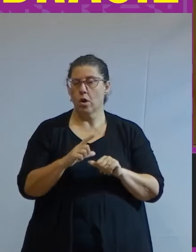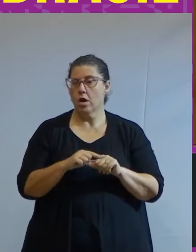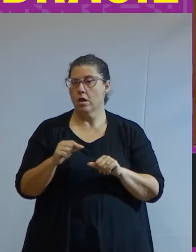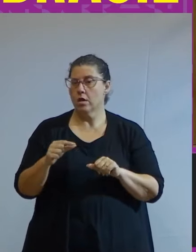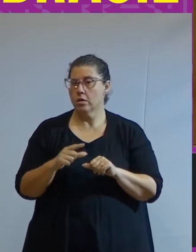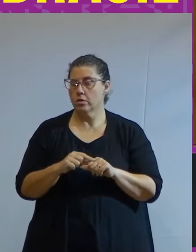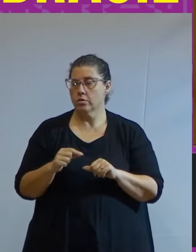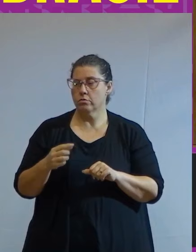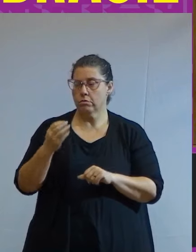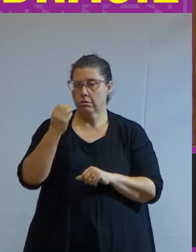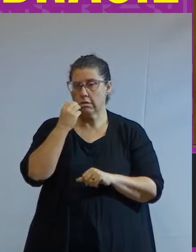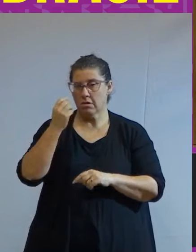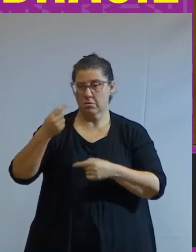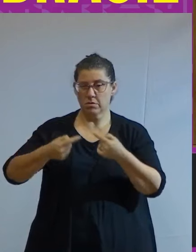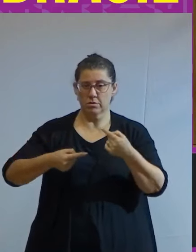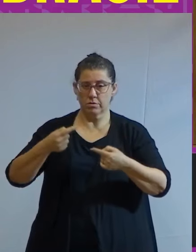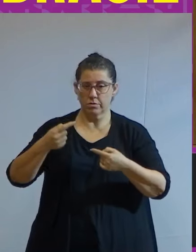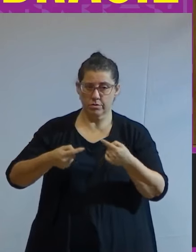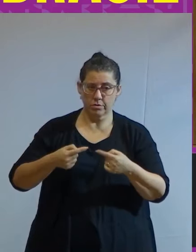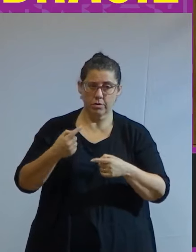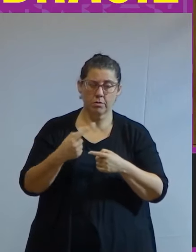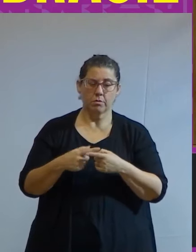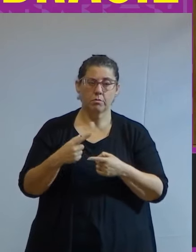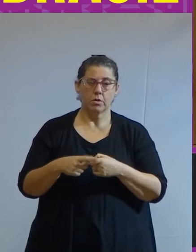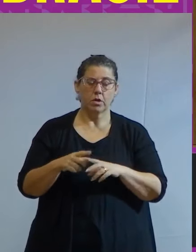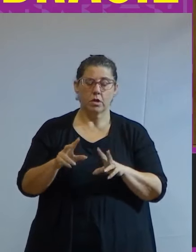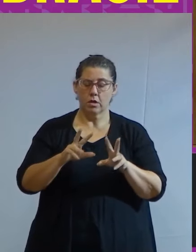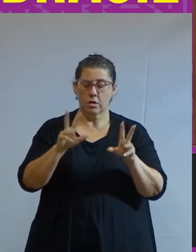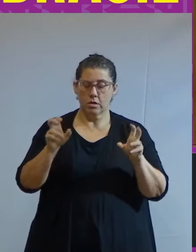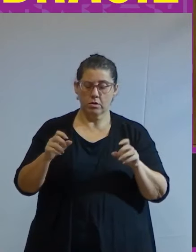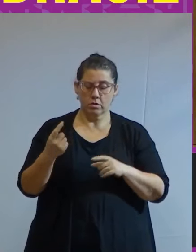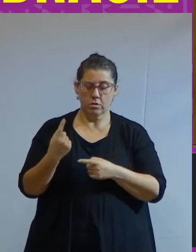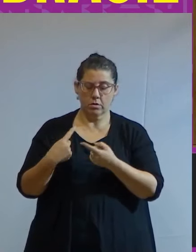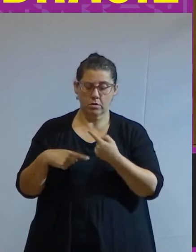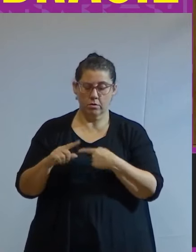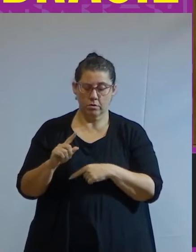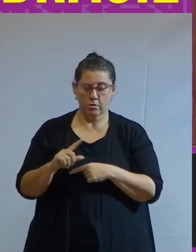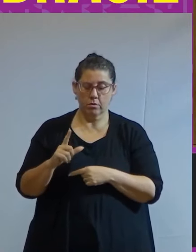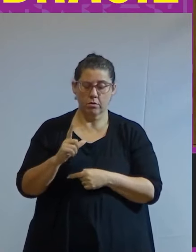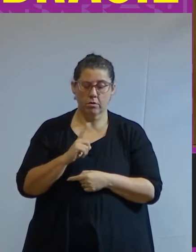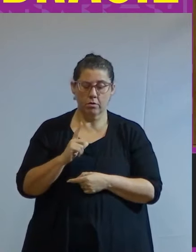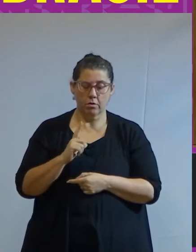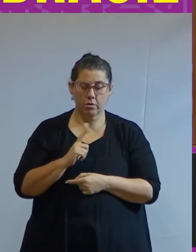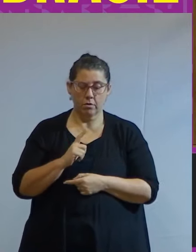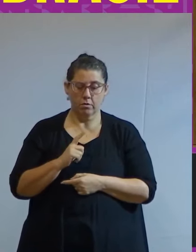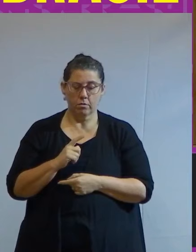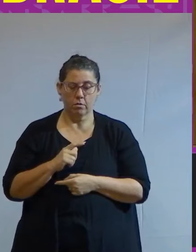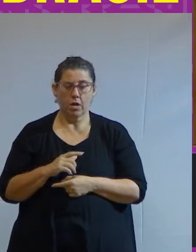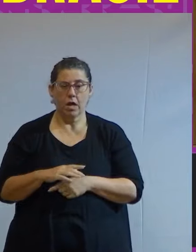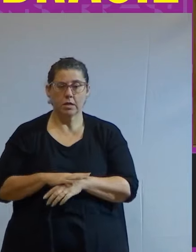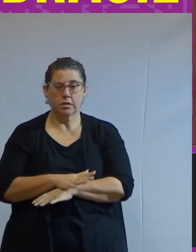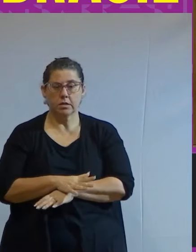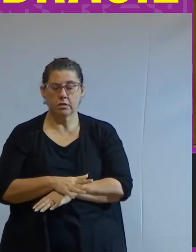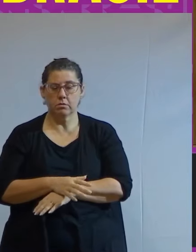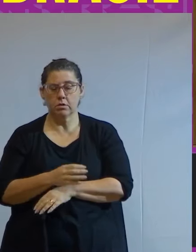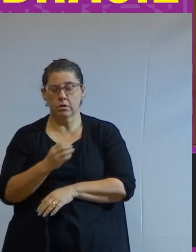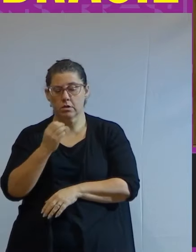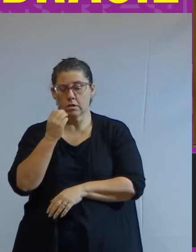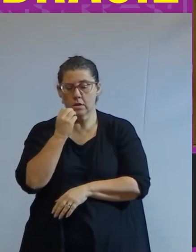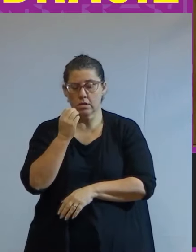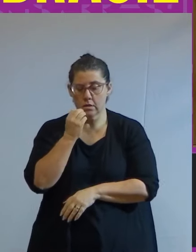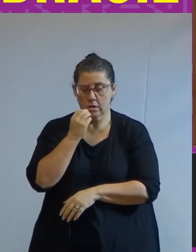onde procuramos discutir porque as teorias do desenvolvimento calam sobre o racismo buscamos ali